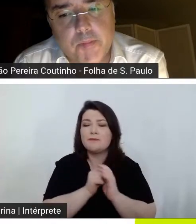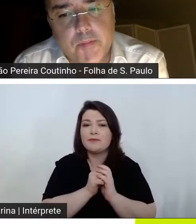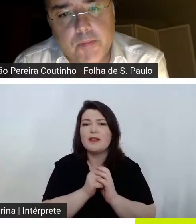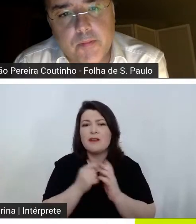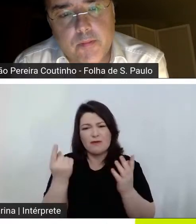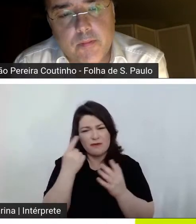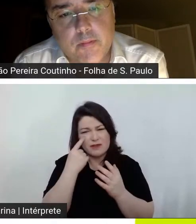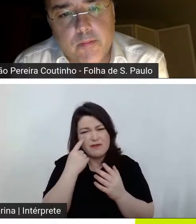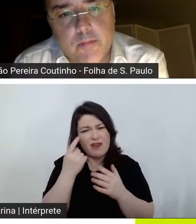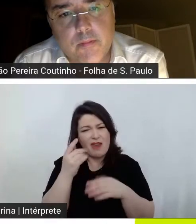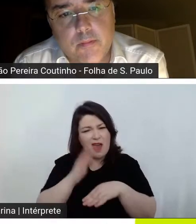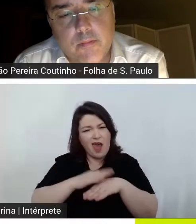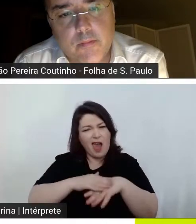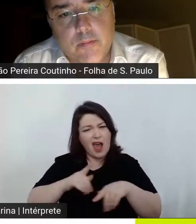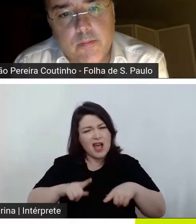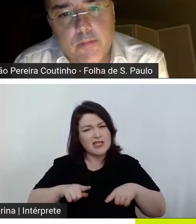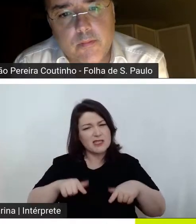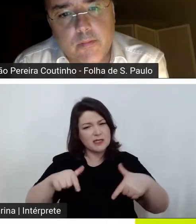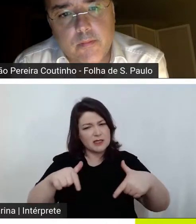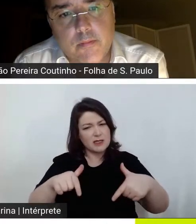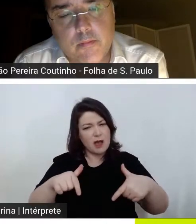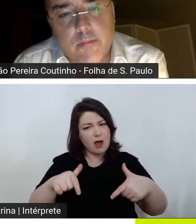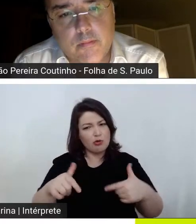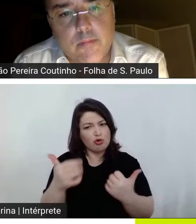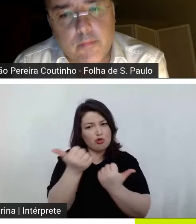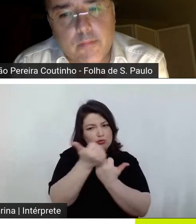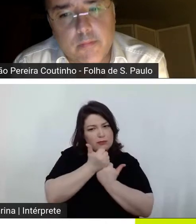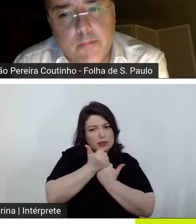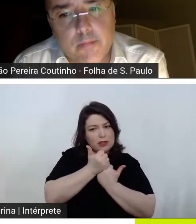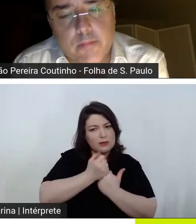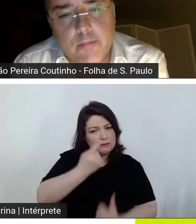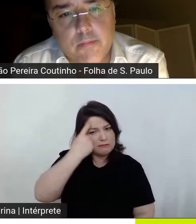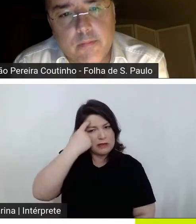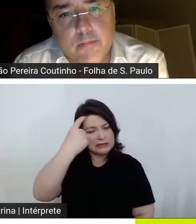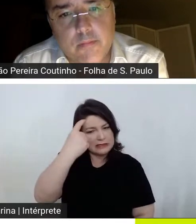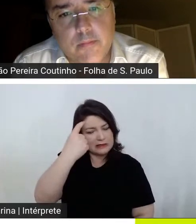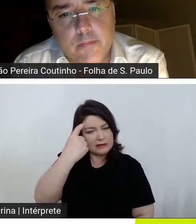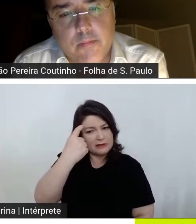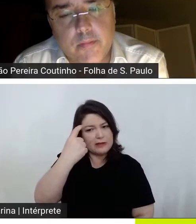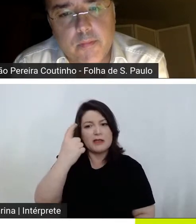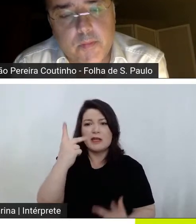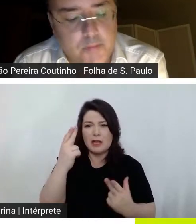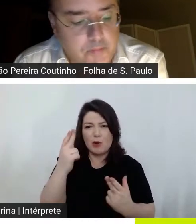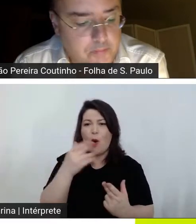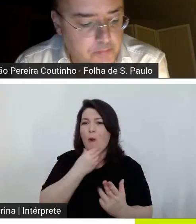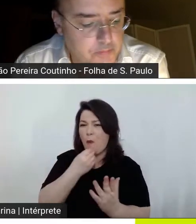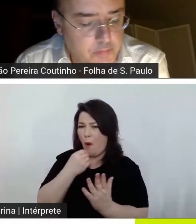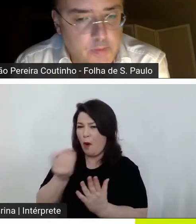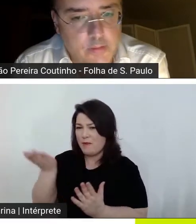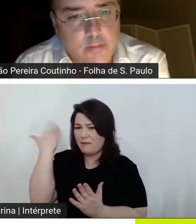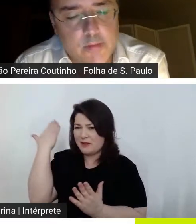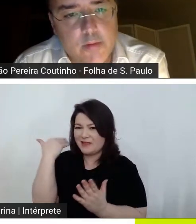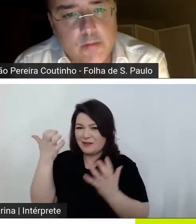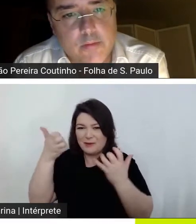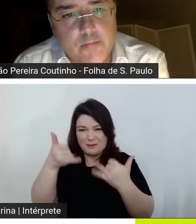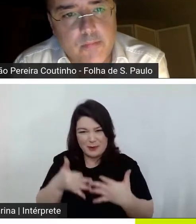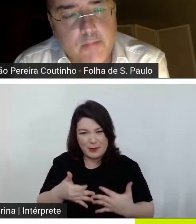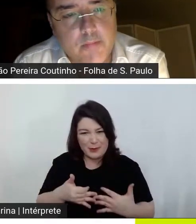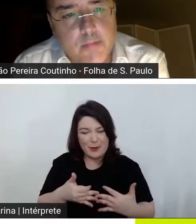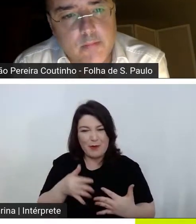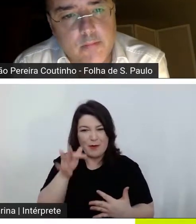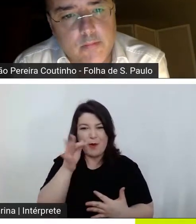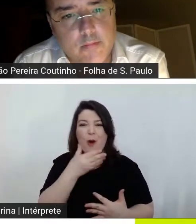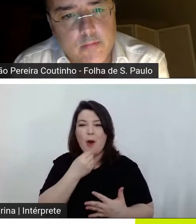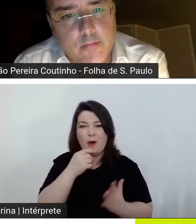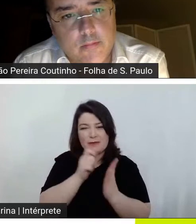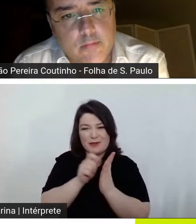ação realmente tomou lugar do pensamento como o Fábio via desde os anos 80 ele dizia que isso